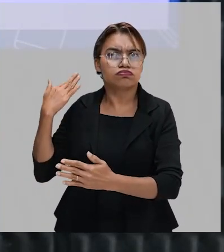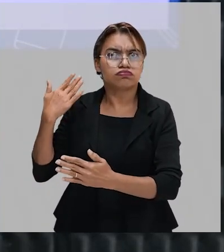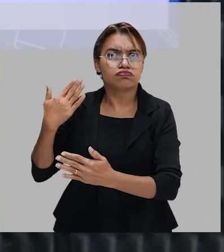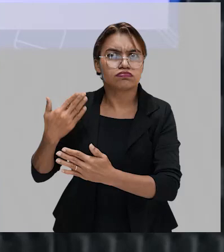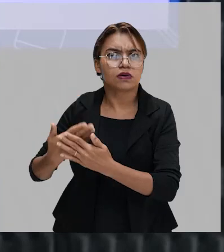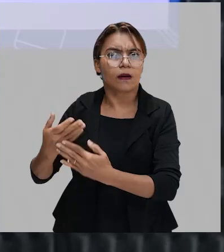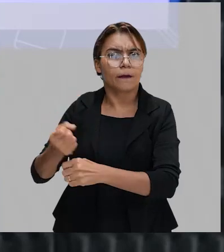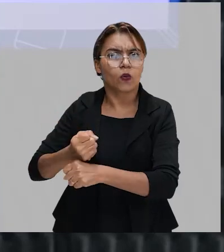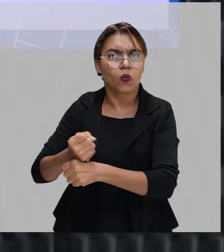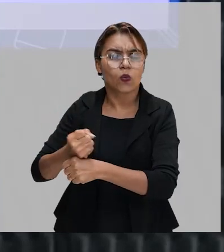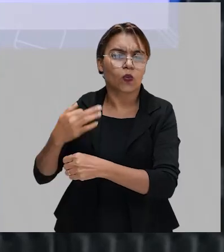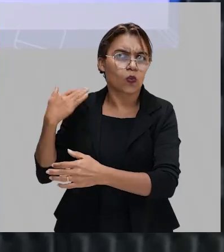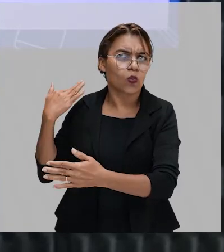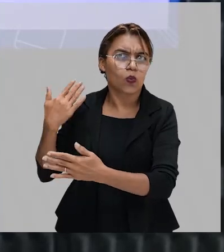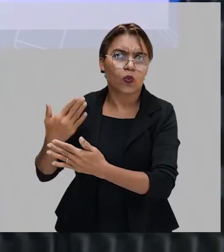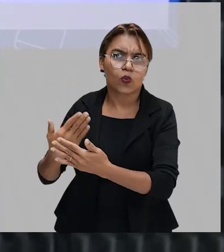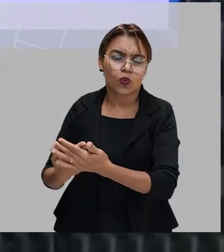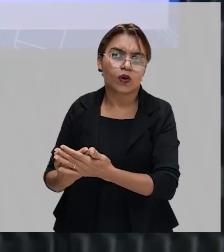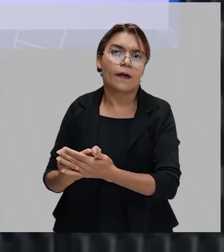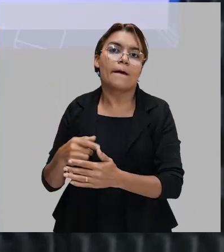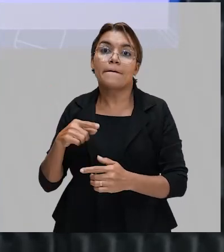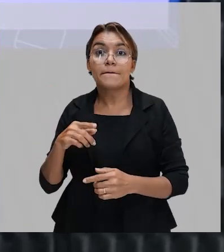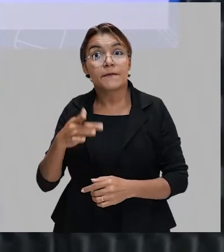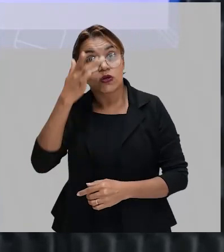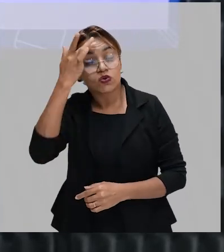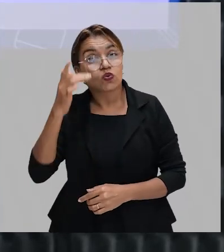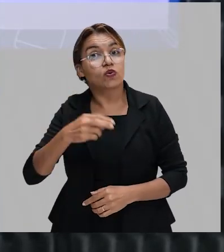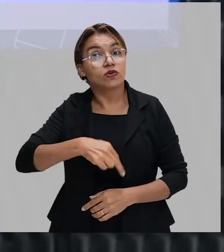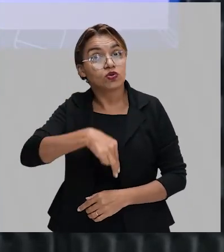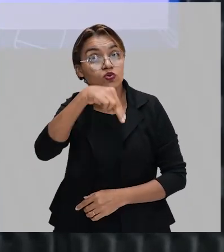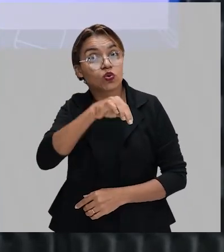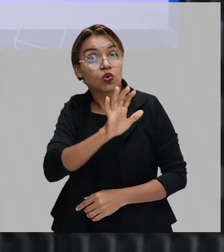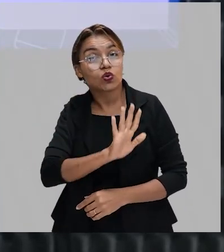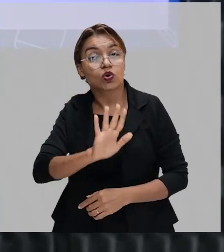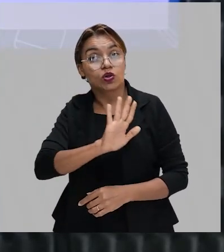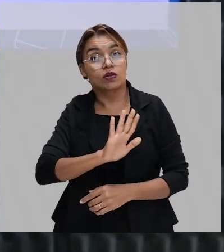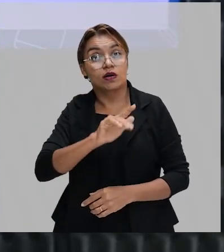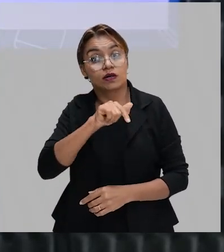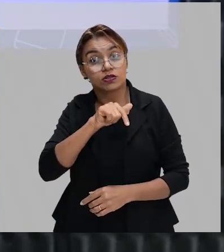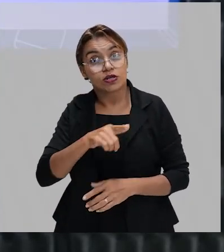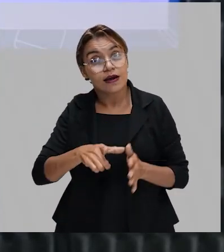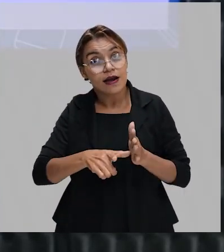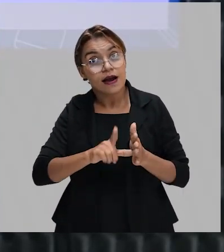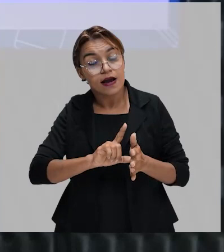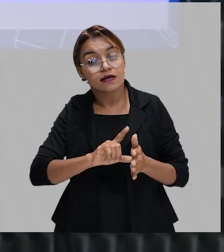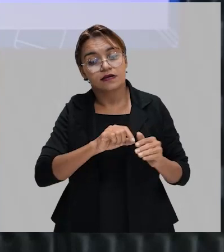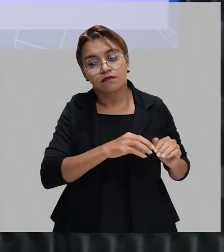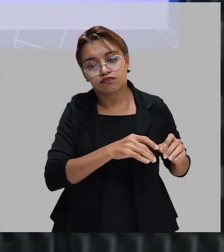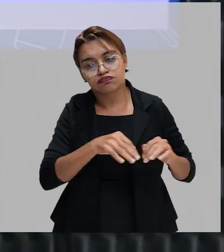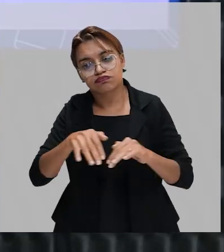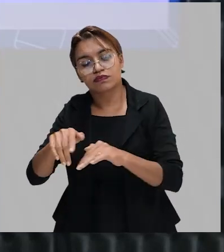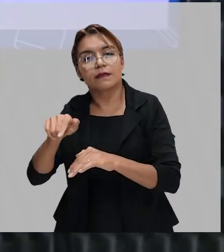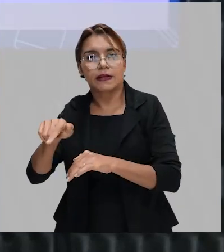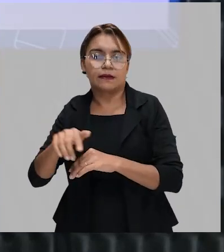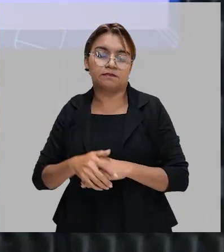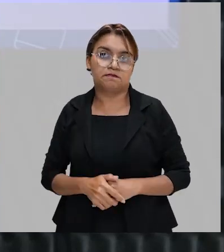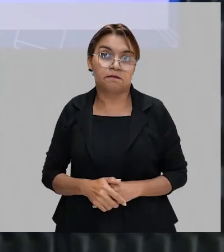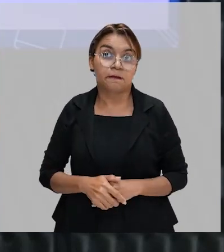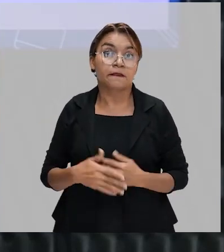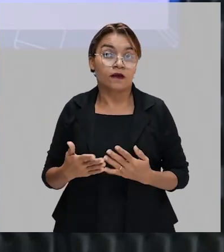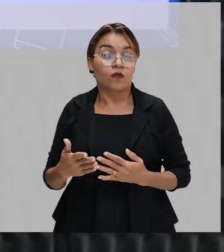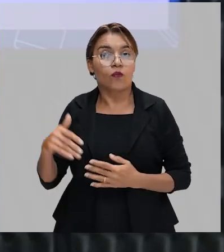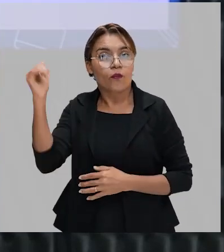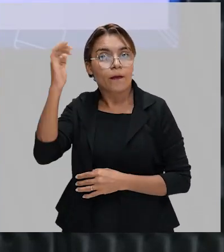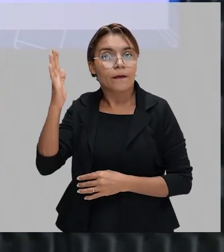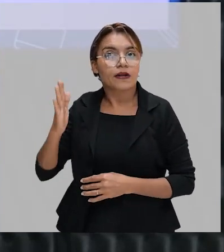vindas do Nordeste. E, claro, pessoas assim que vão te tratar com muita calorosidade. Então, dentro do